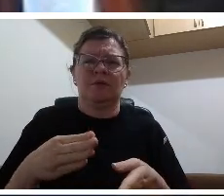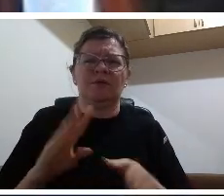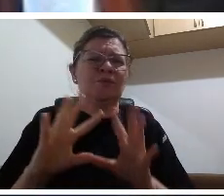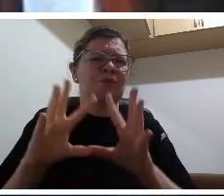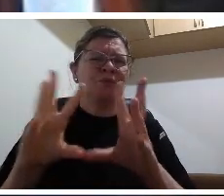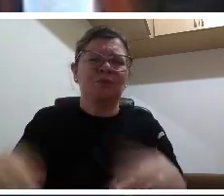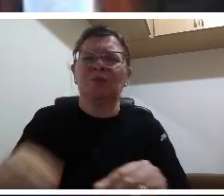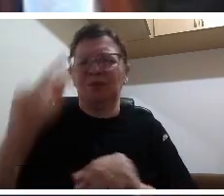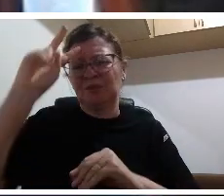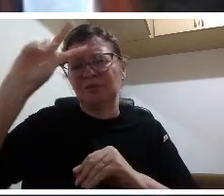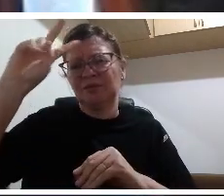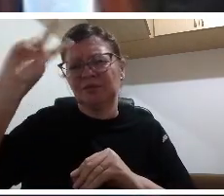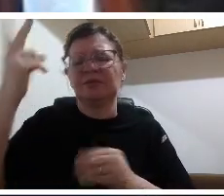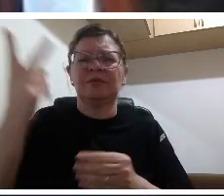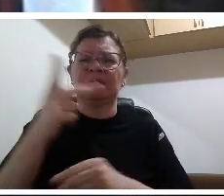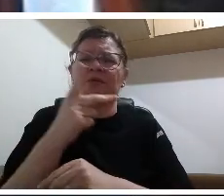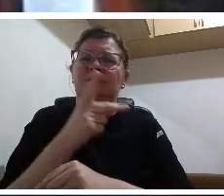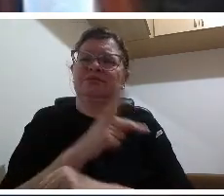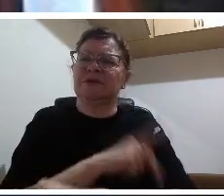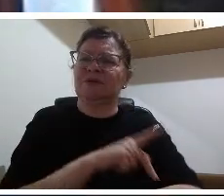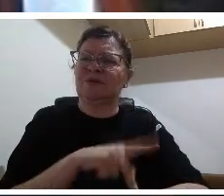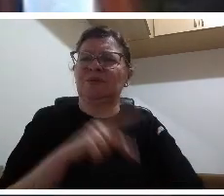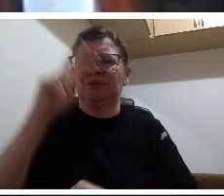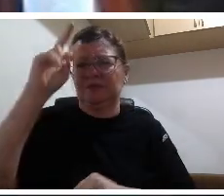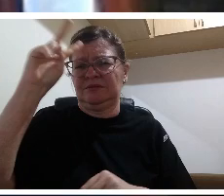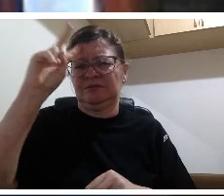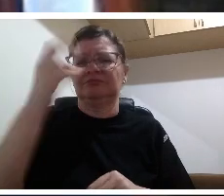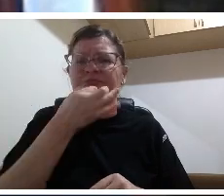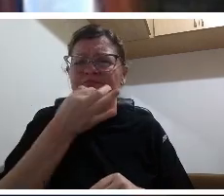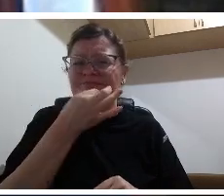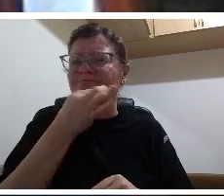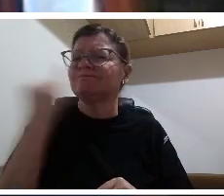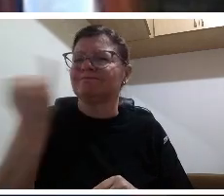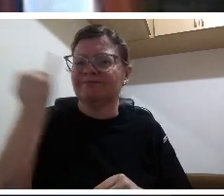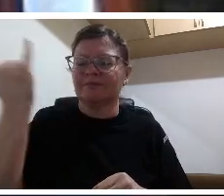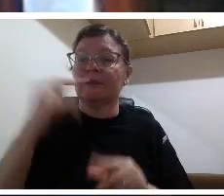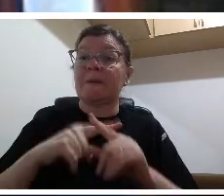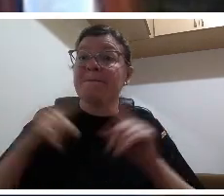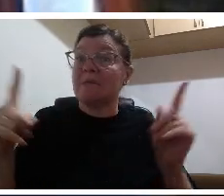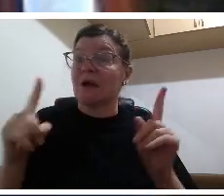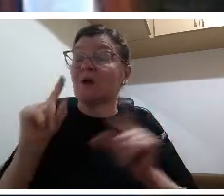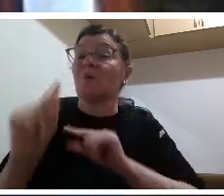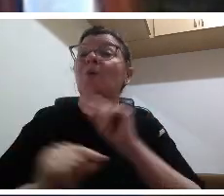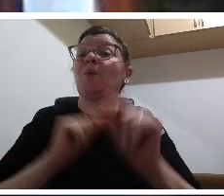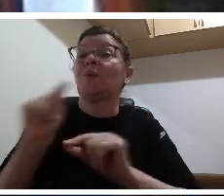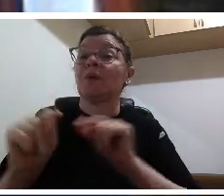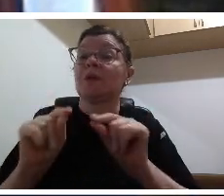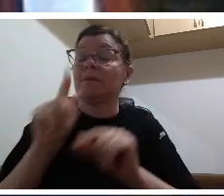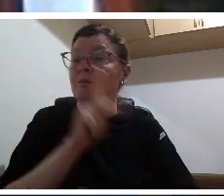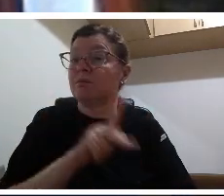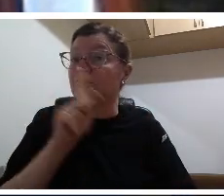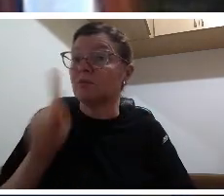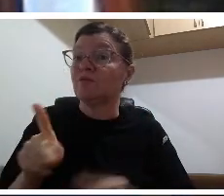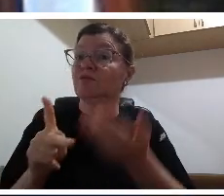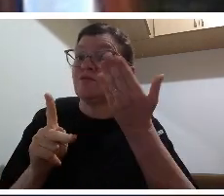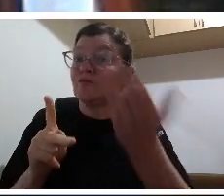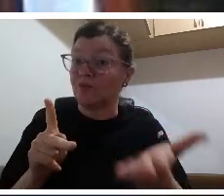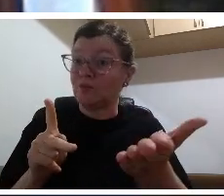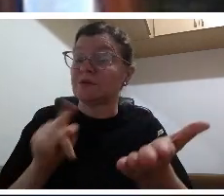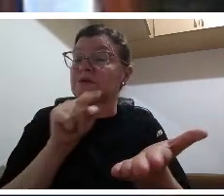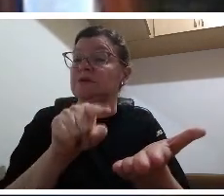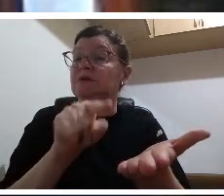é que faz o seu caminho e o caminho ele é sempre novo porque a cada aula que você ministra